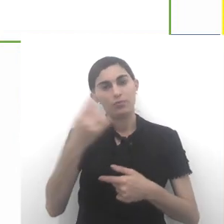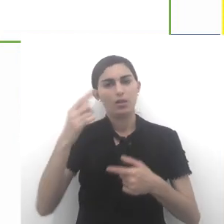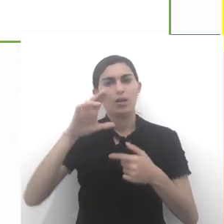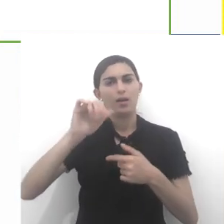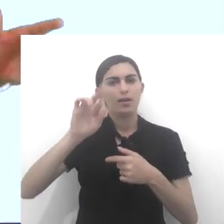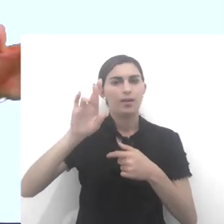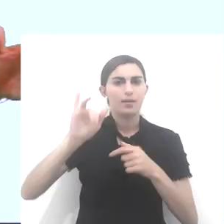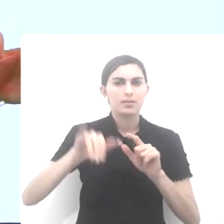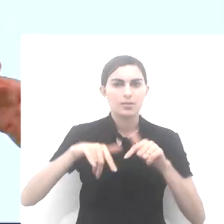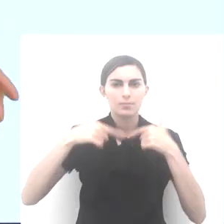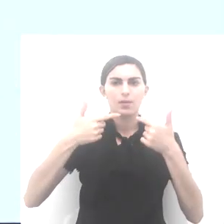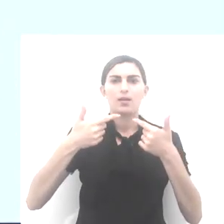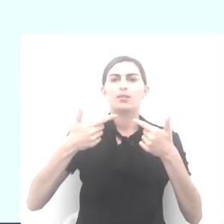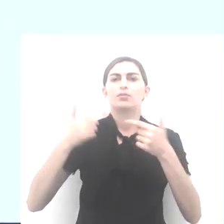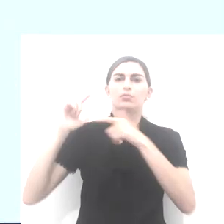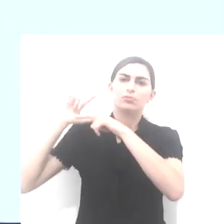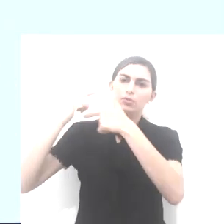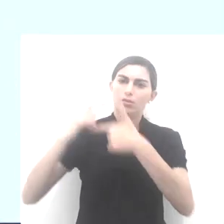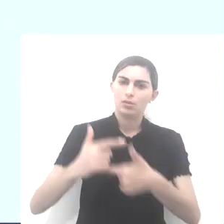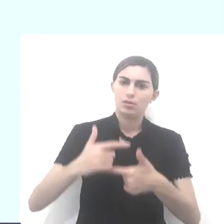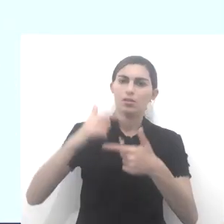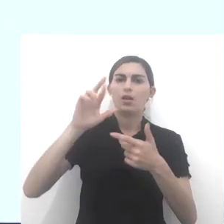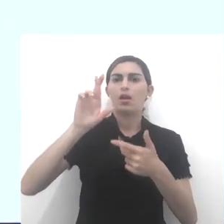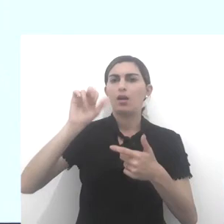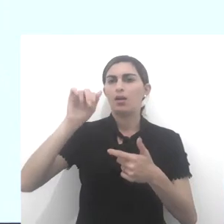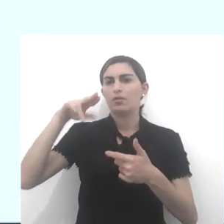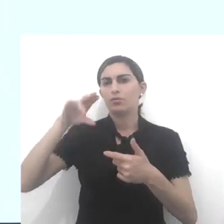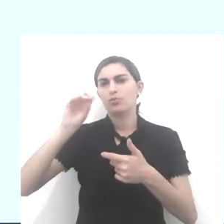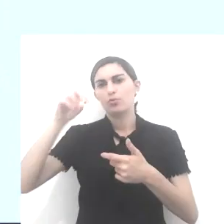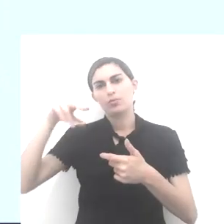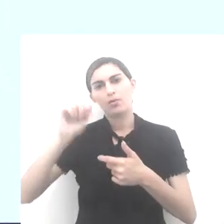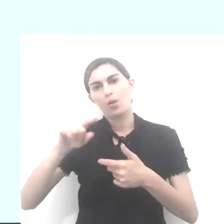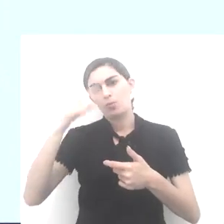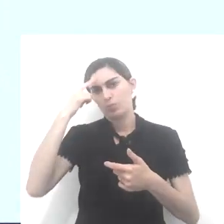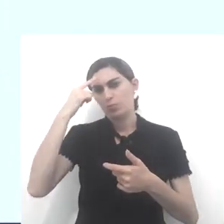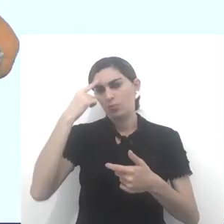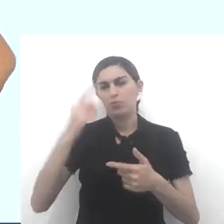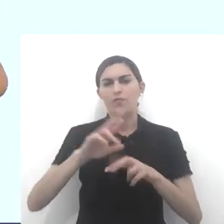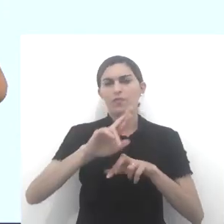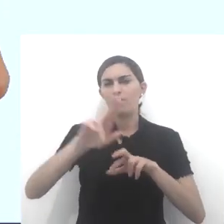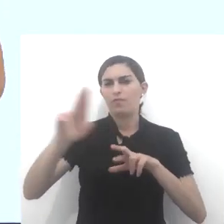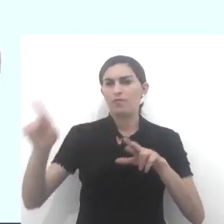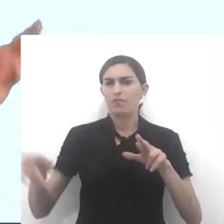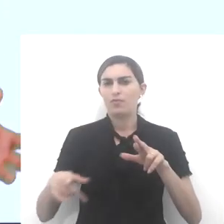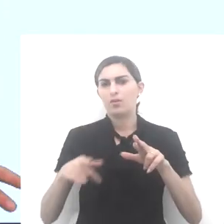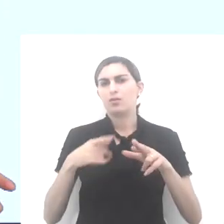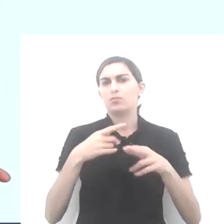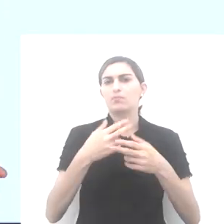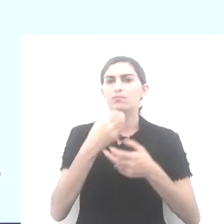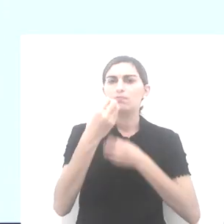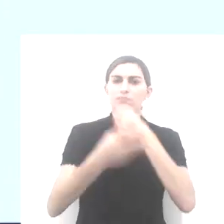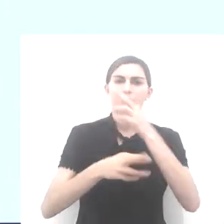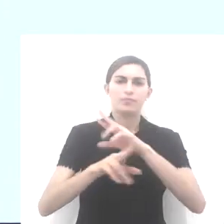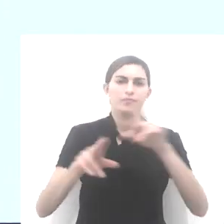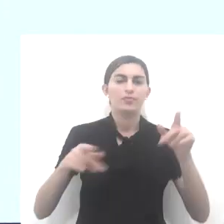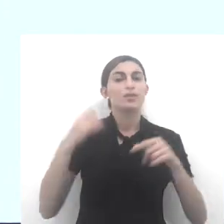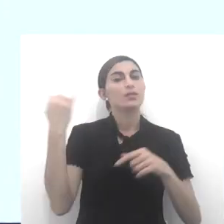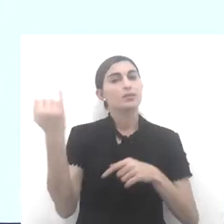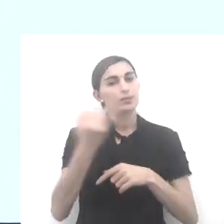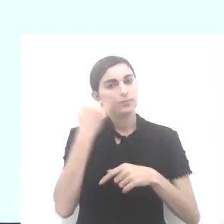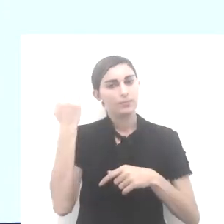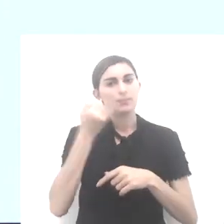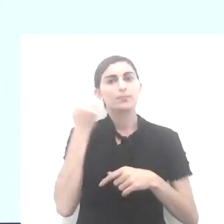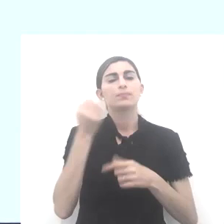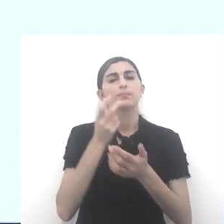ponto. Carismático, tradicional e racional, certo? Então, as várias confissões. É sempre